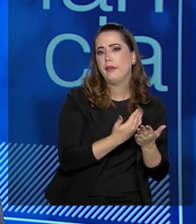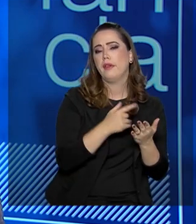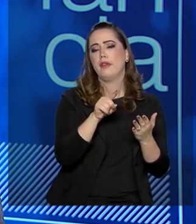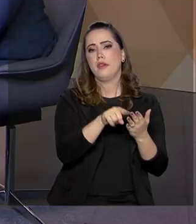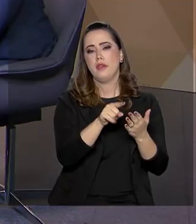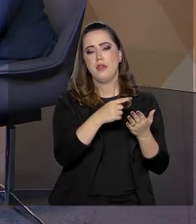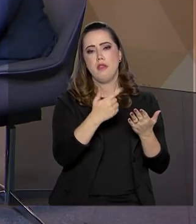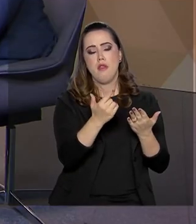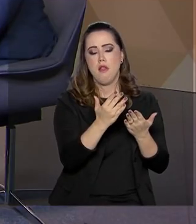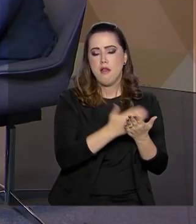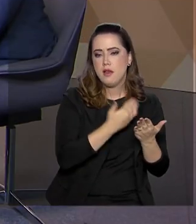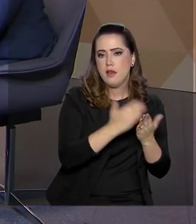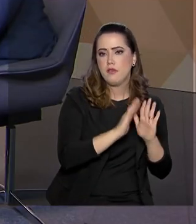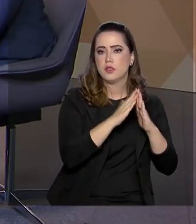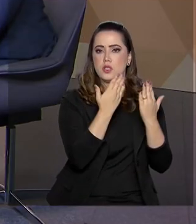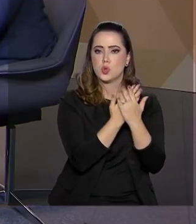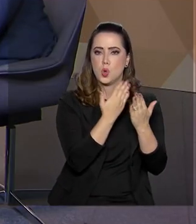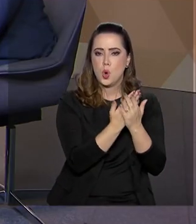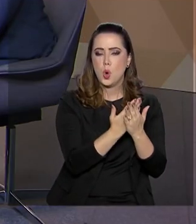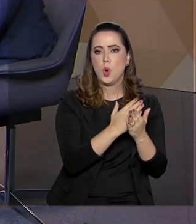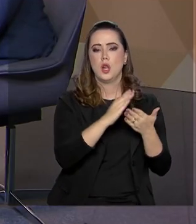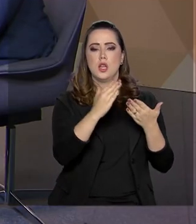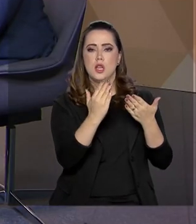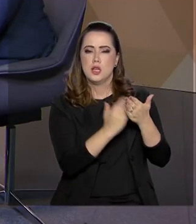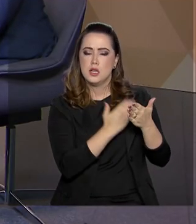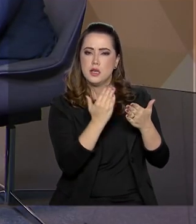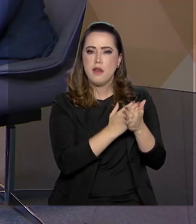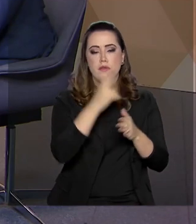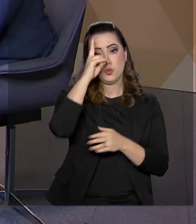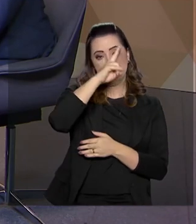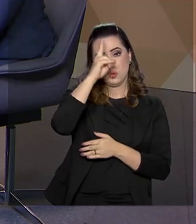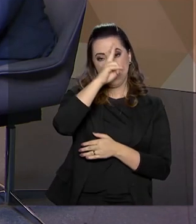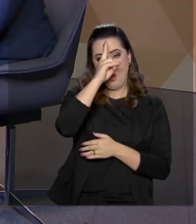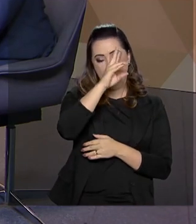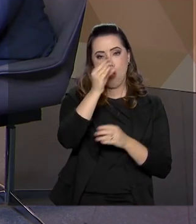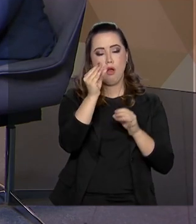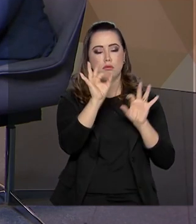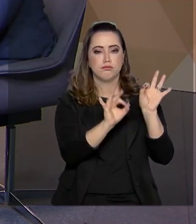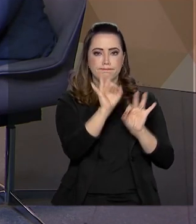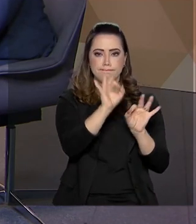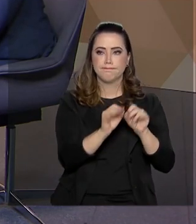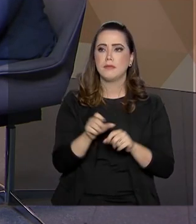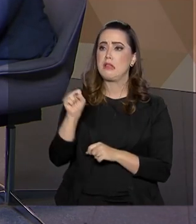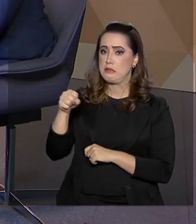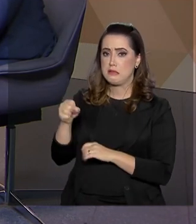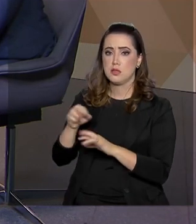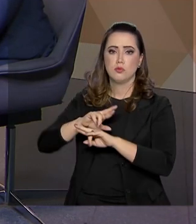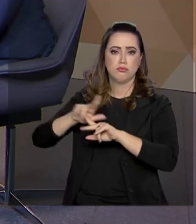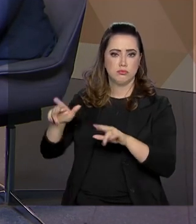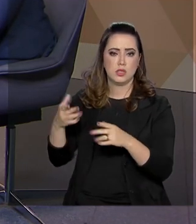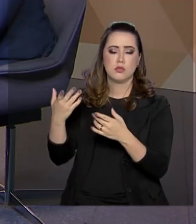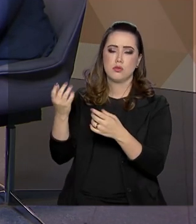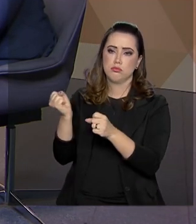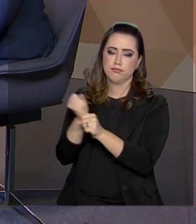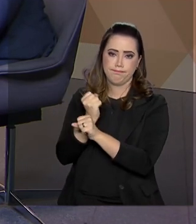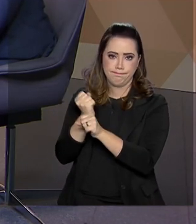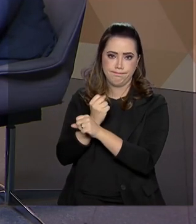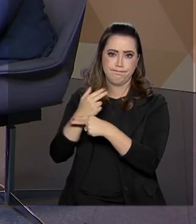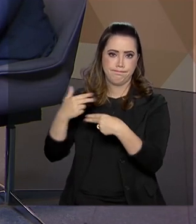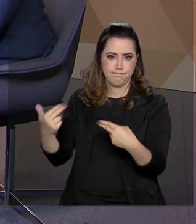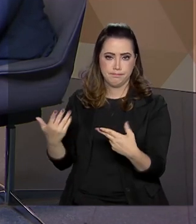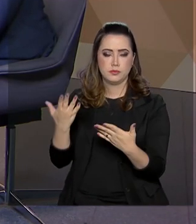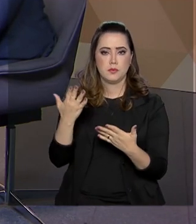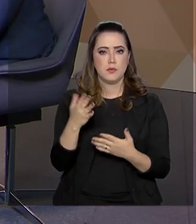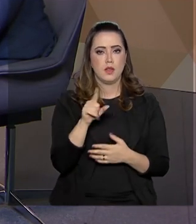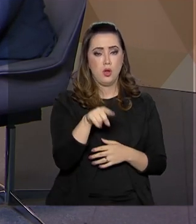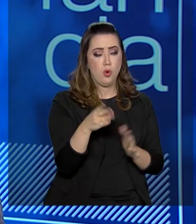educação, na infraestrutura, a infraestrutura e também o diálogo. Porque hoje nós estamos procurando em parcerias, junto, por exemplo,